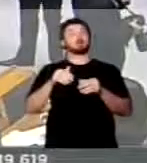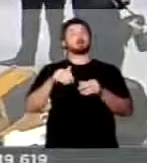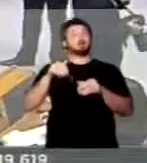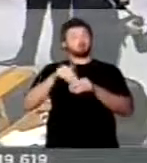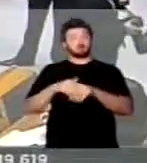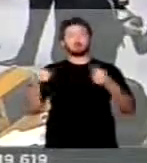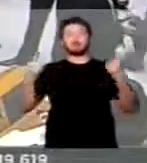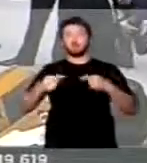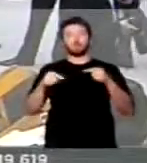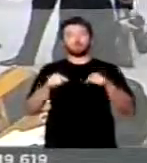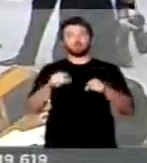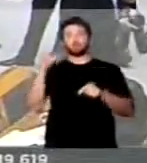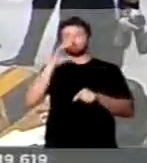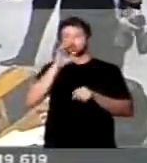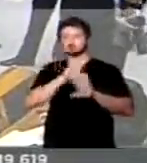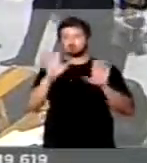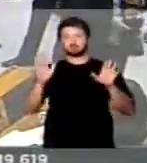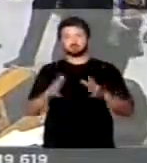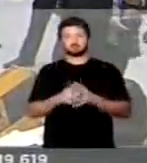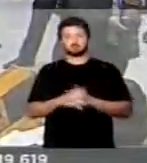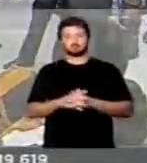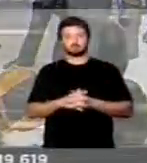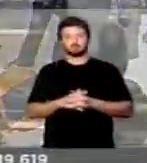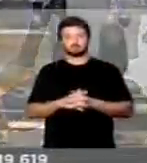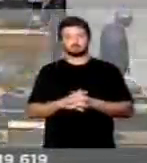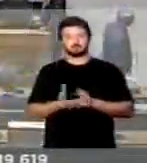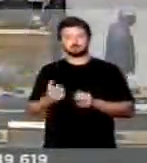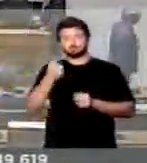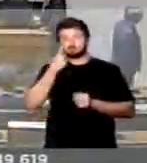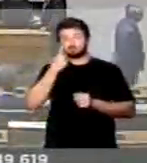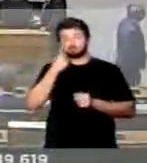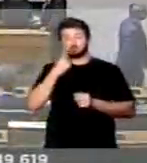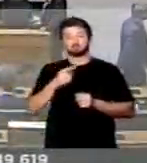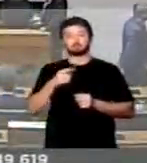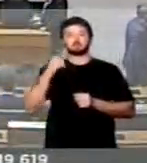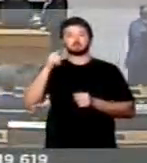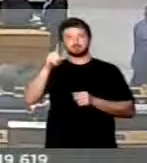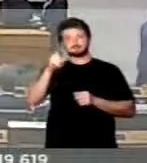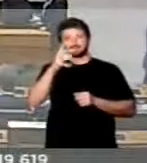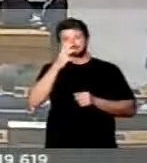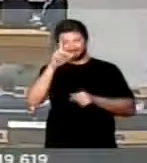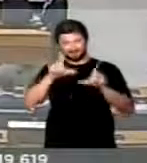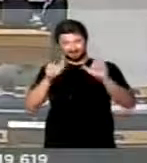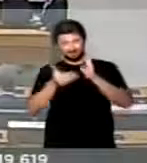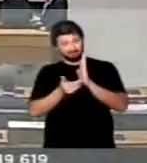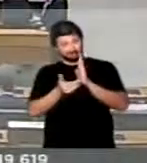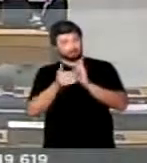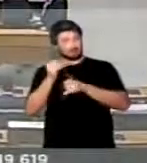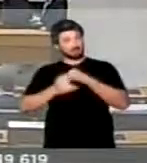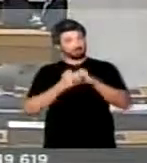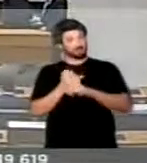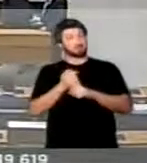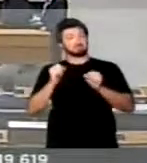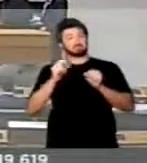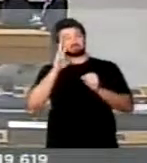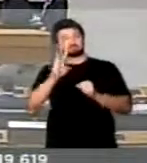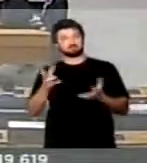Contrariamente a essas urgências, a gente acompanha, você que está conosco aqui na rádio, na TV Câmara e também na internet.